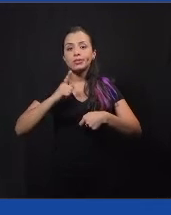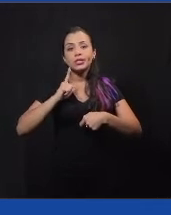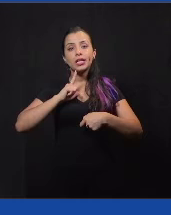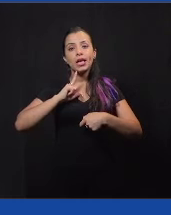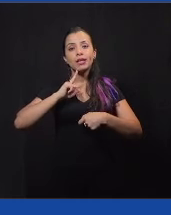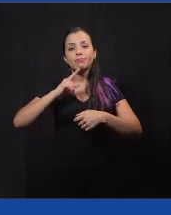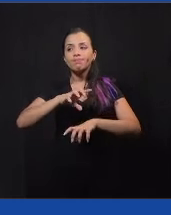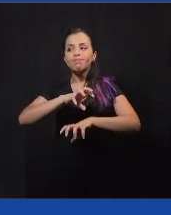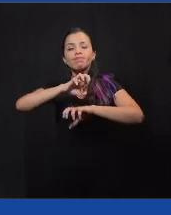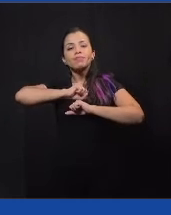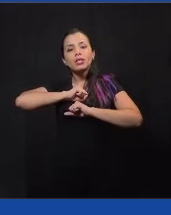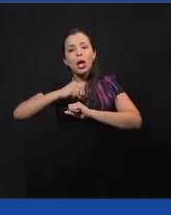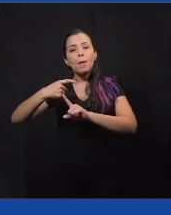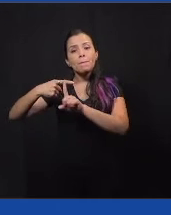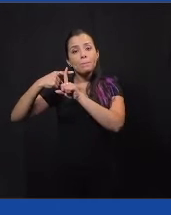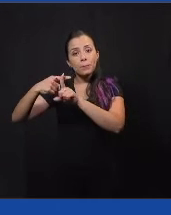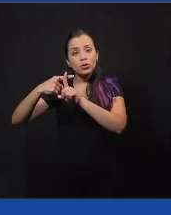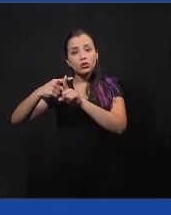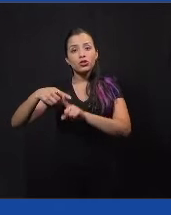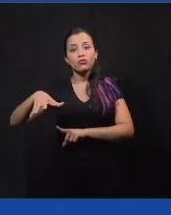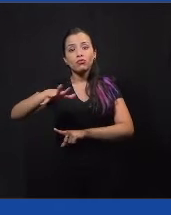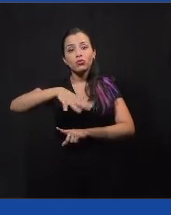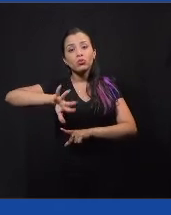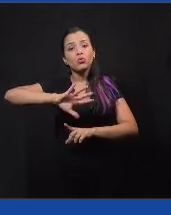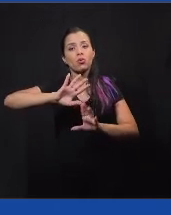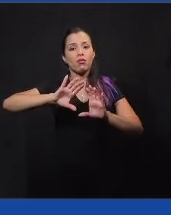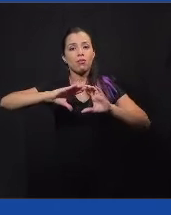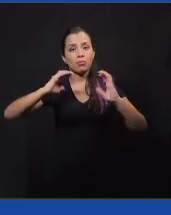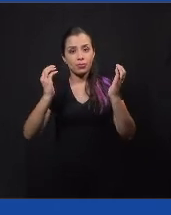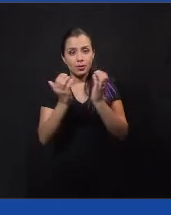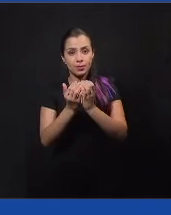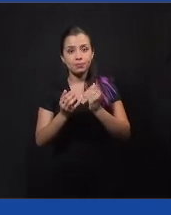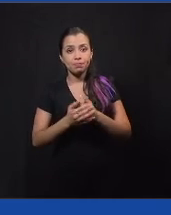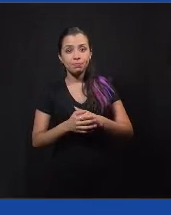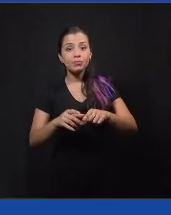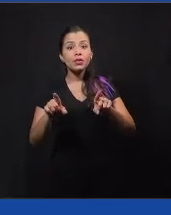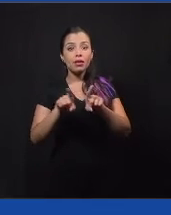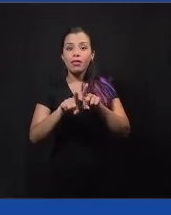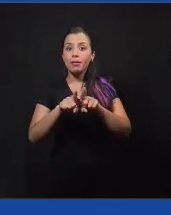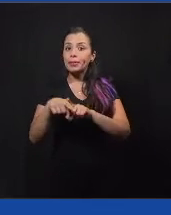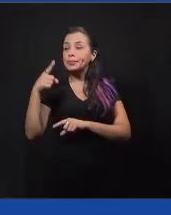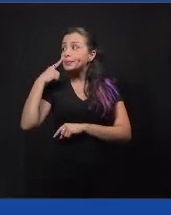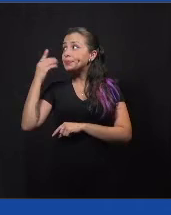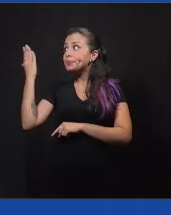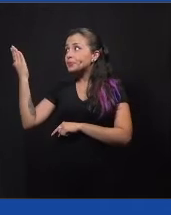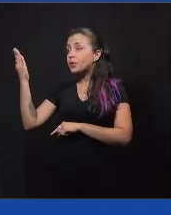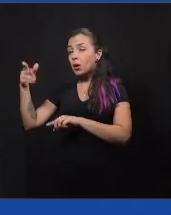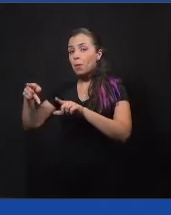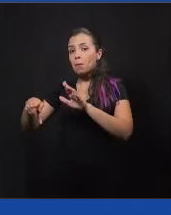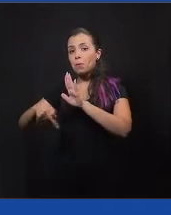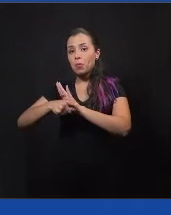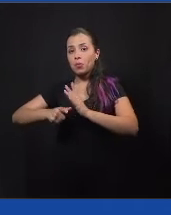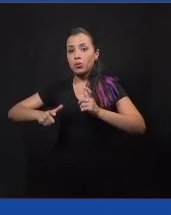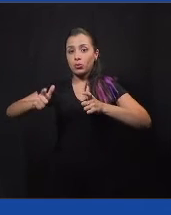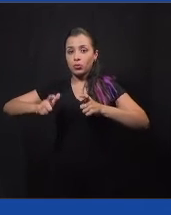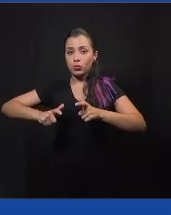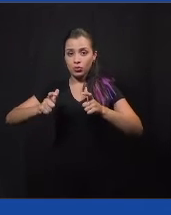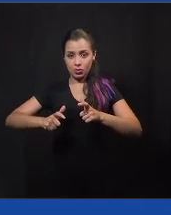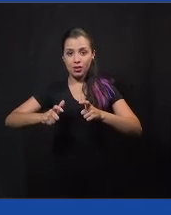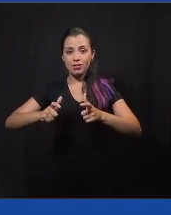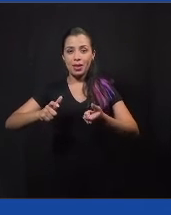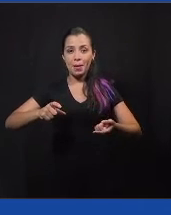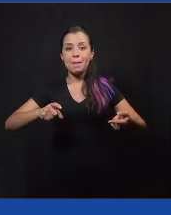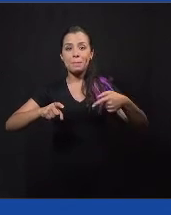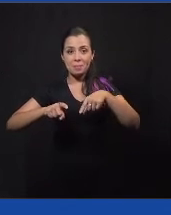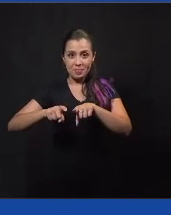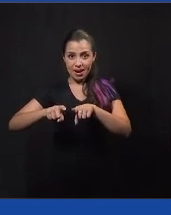comunidade. Enfim, um pouquinho de como foi a nossa atuação em Mirai, a nossa parceira em Mirai é a